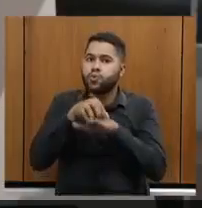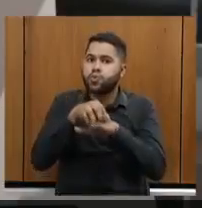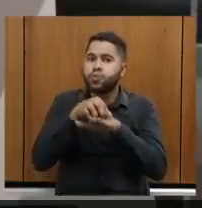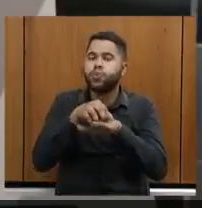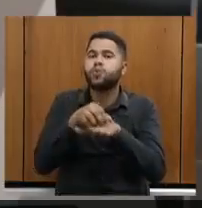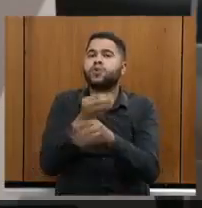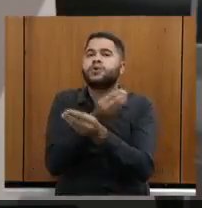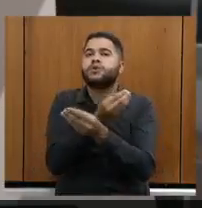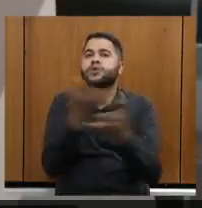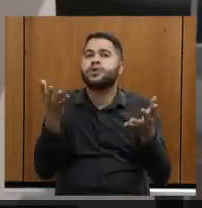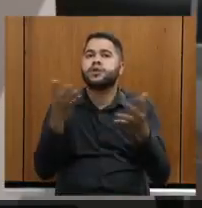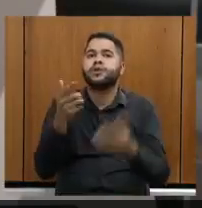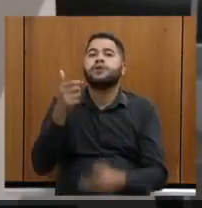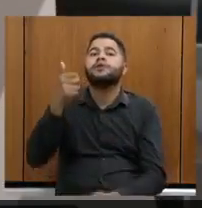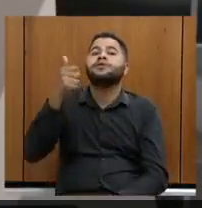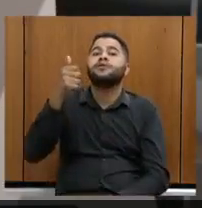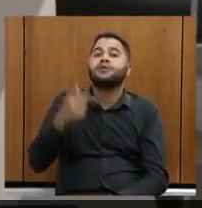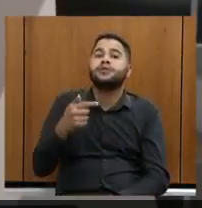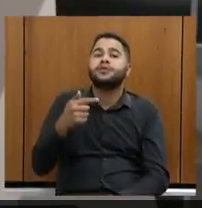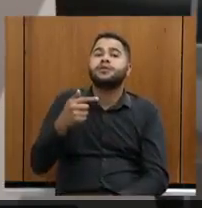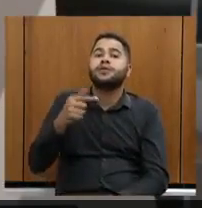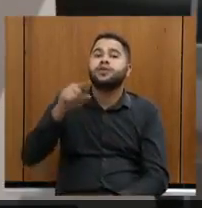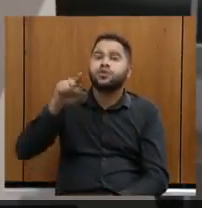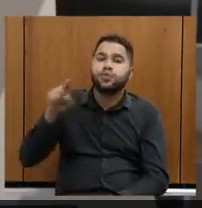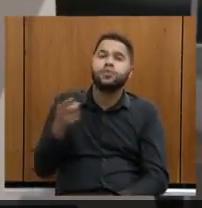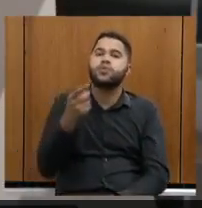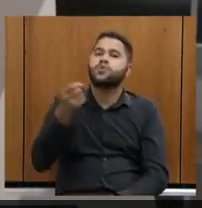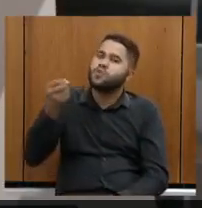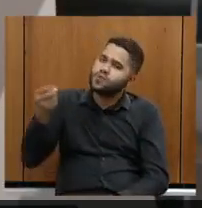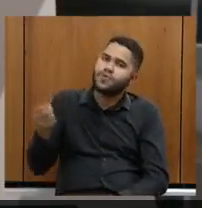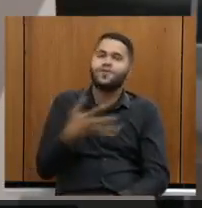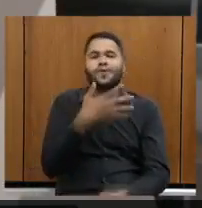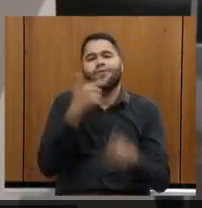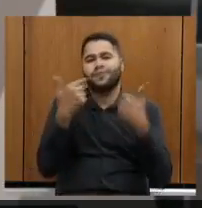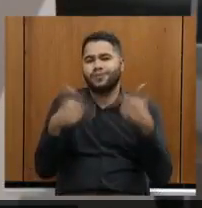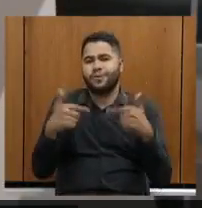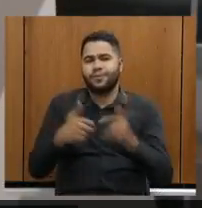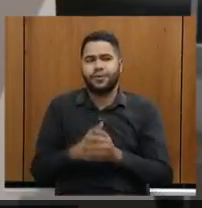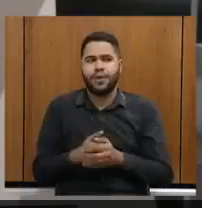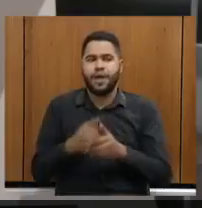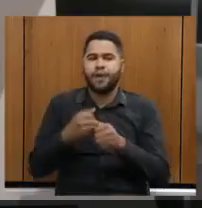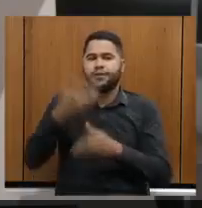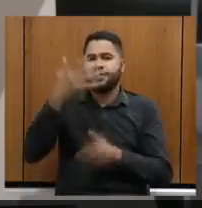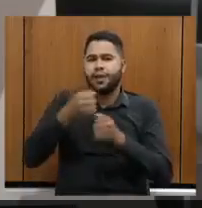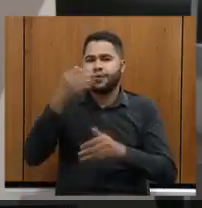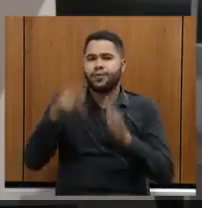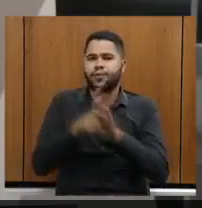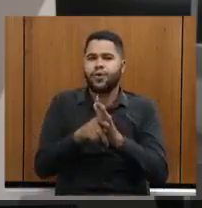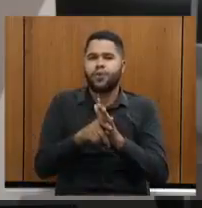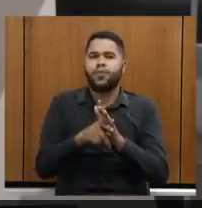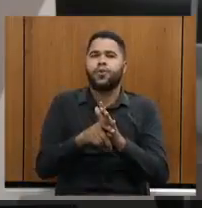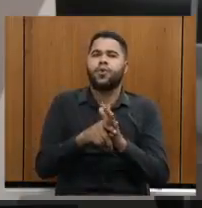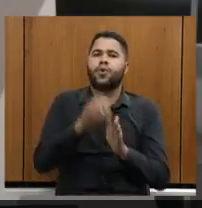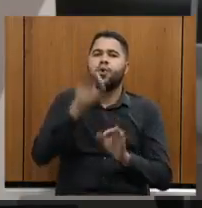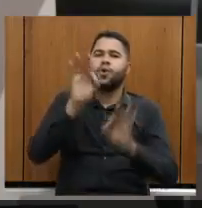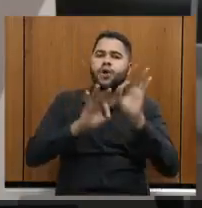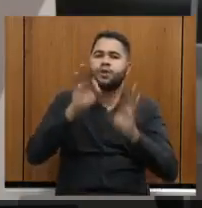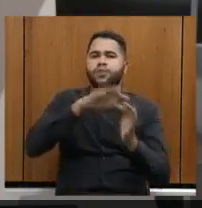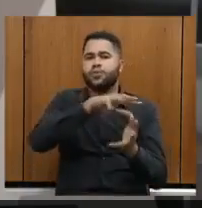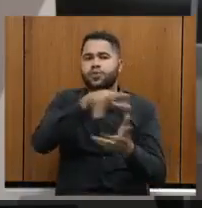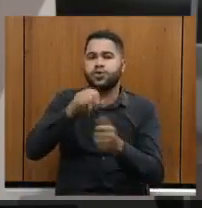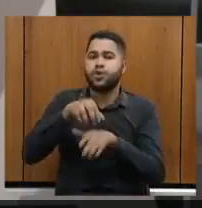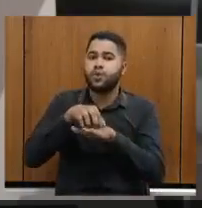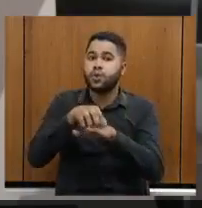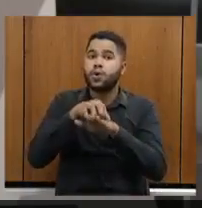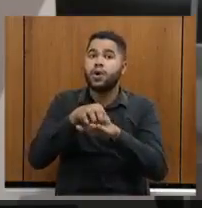e geramos 17 mil novos empregos. Segundo dados da Organização Mundial do Turismo, é o turismo